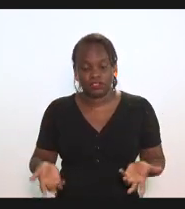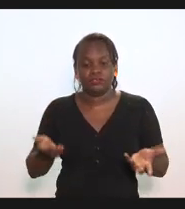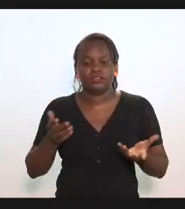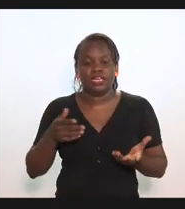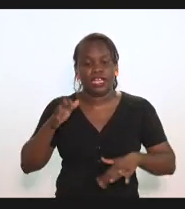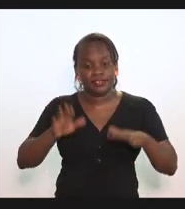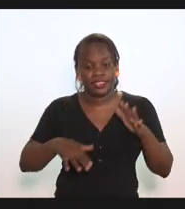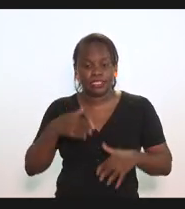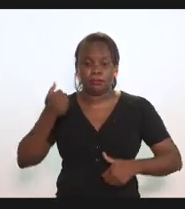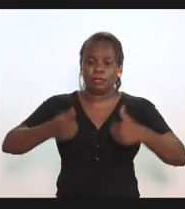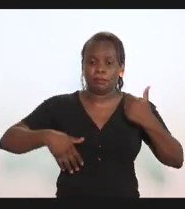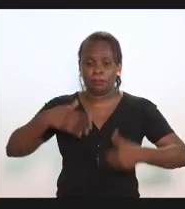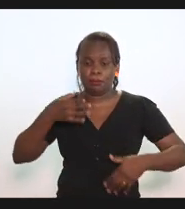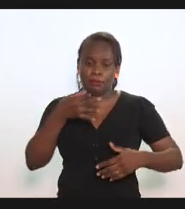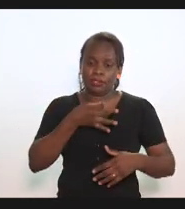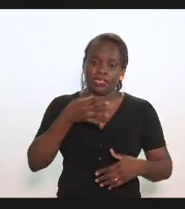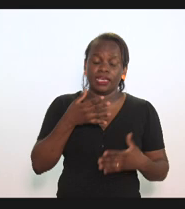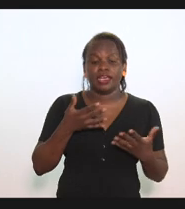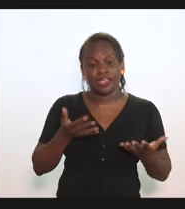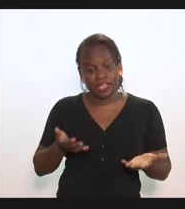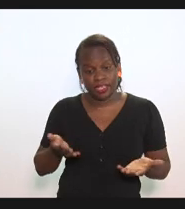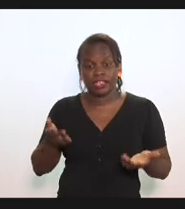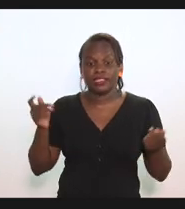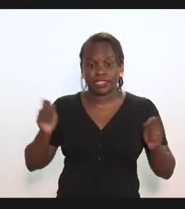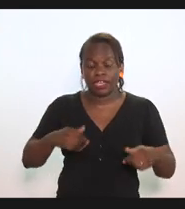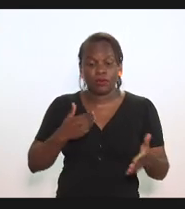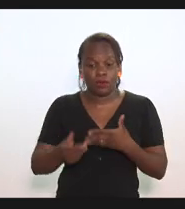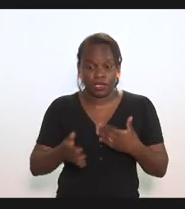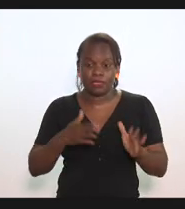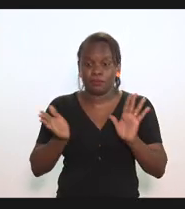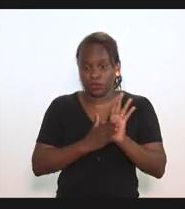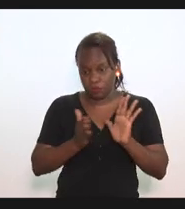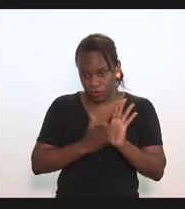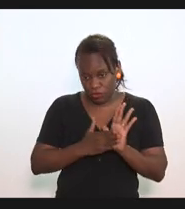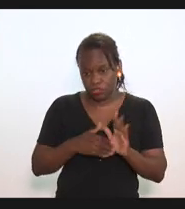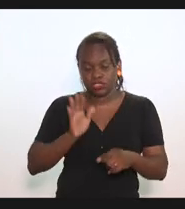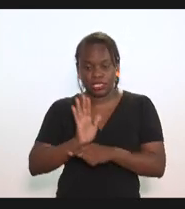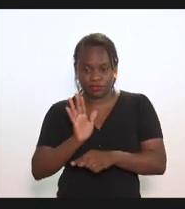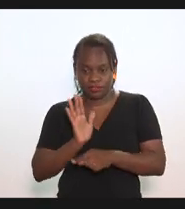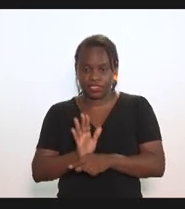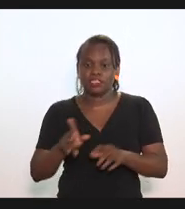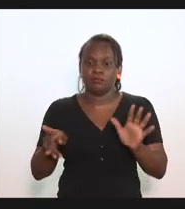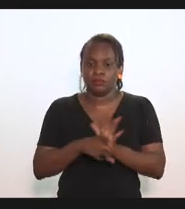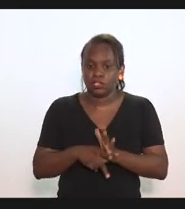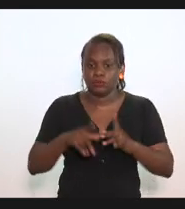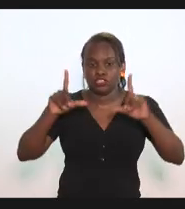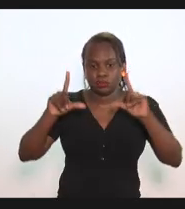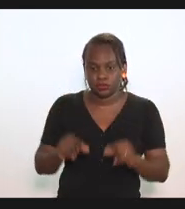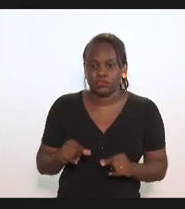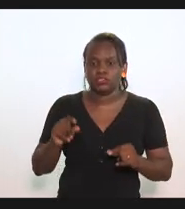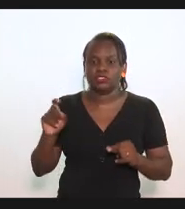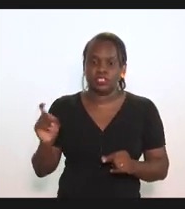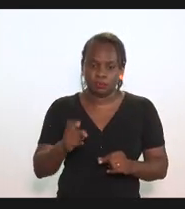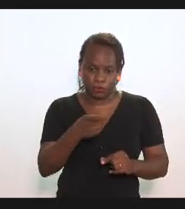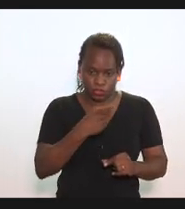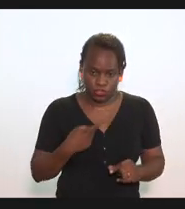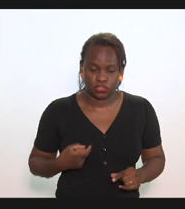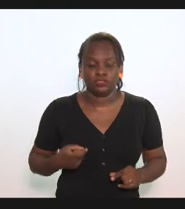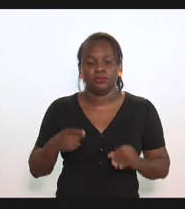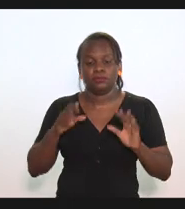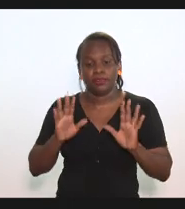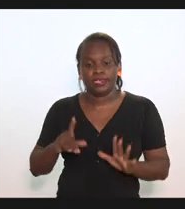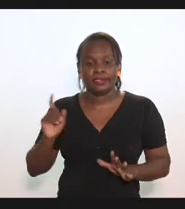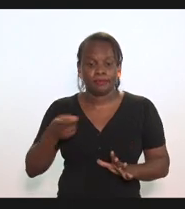é um argumento que serve para qualquer proposta e qualquer defesa de redução tributária e